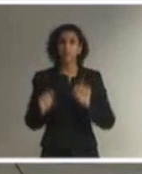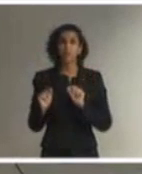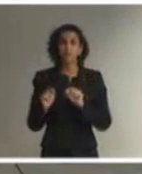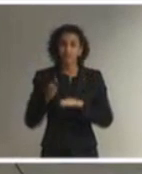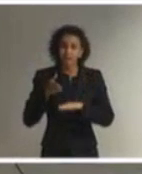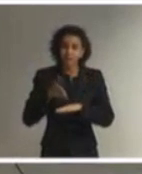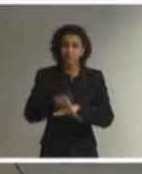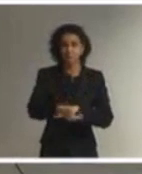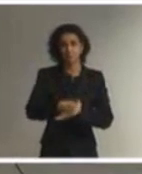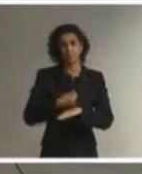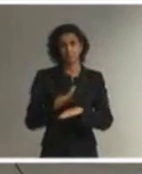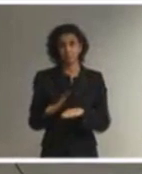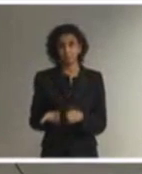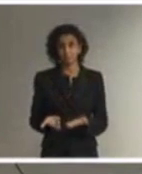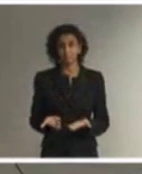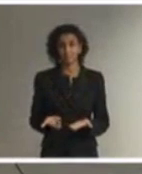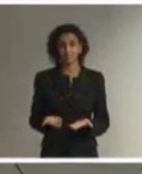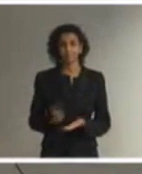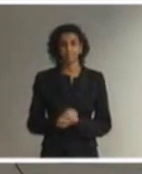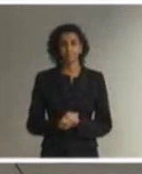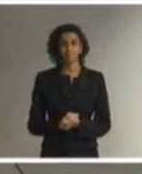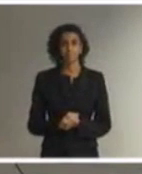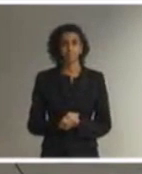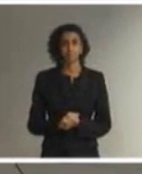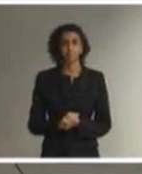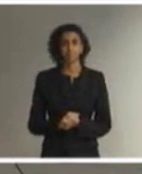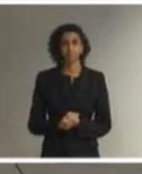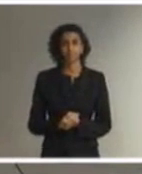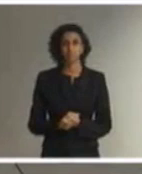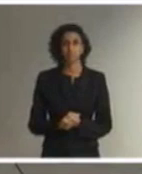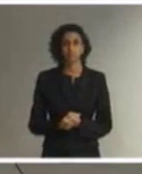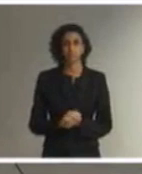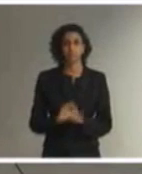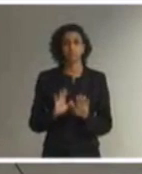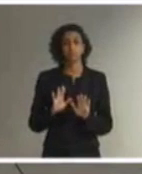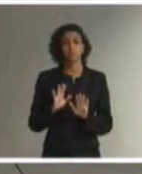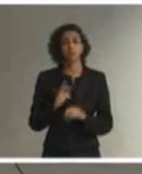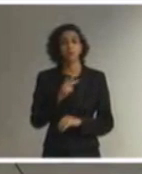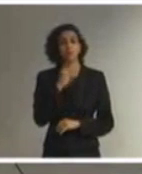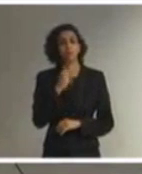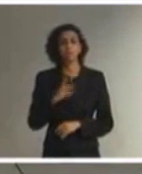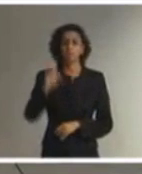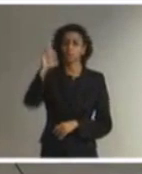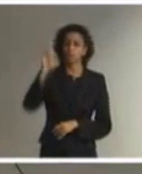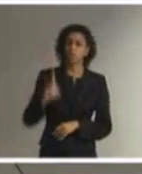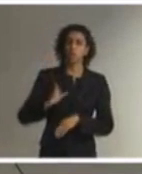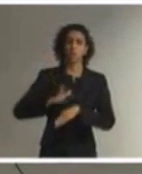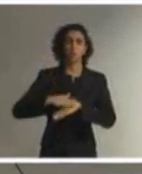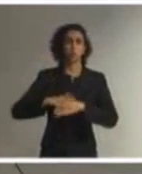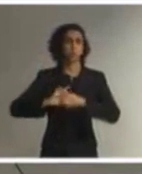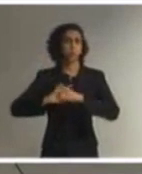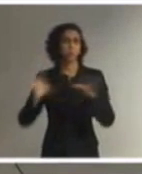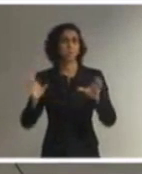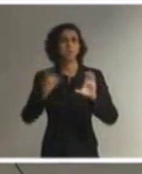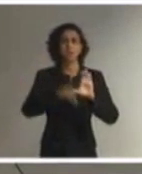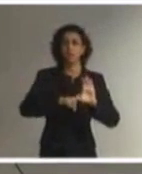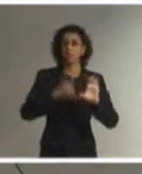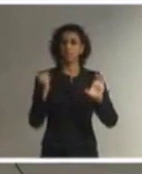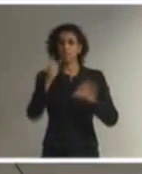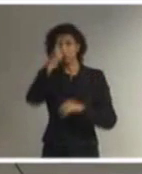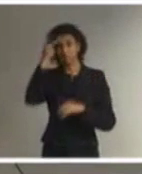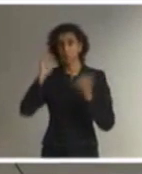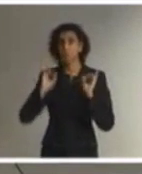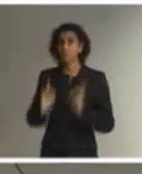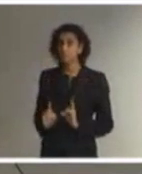acessibilidade. então, falarmos em direito à autonomia, à independência das pessoas com